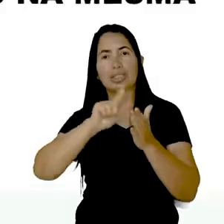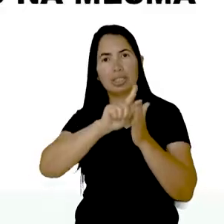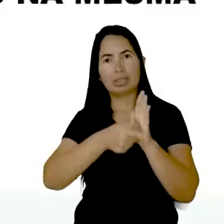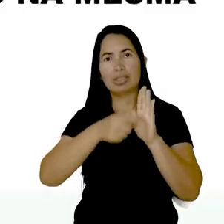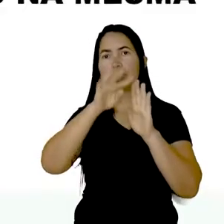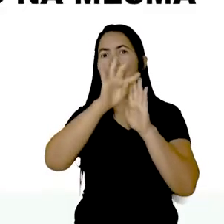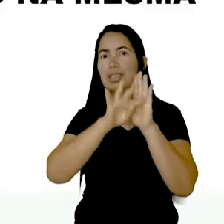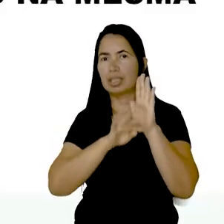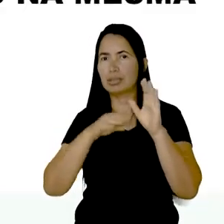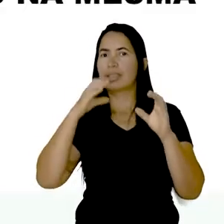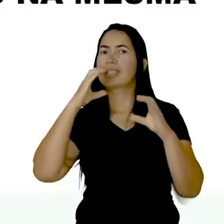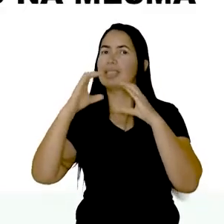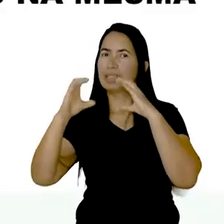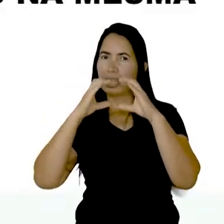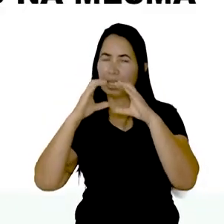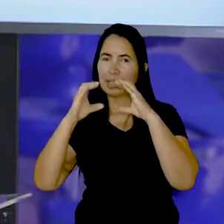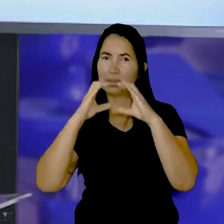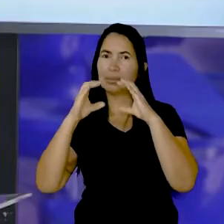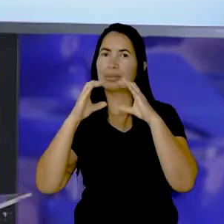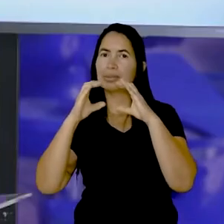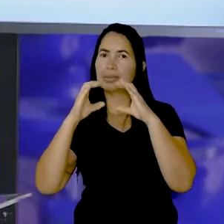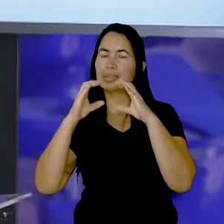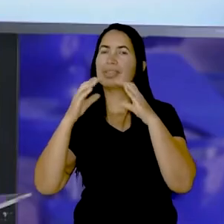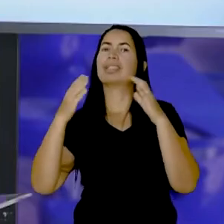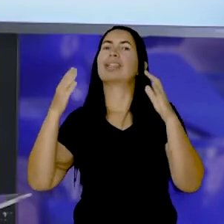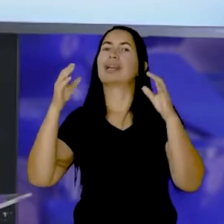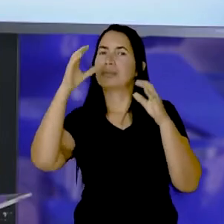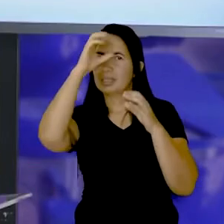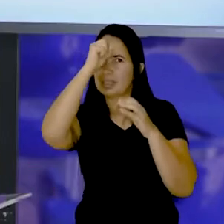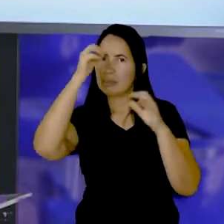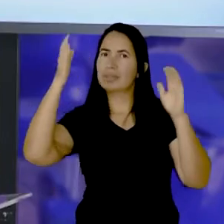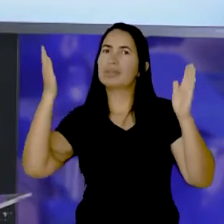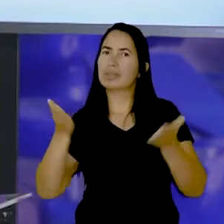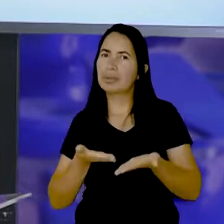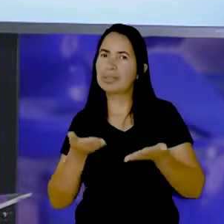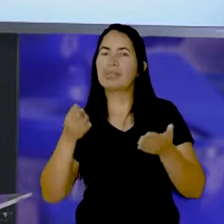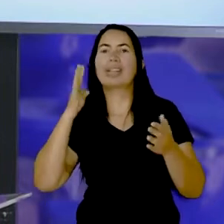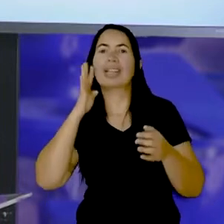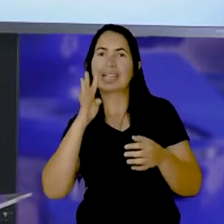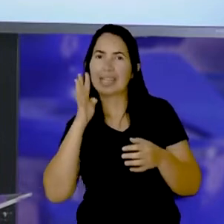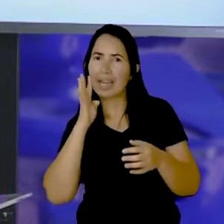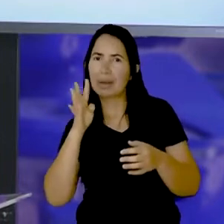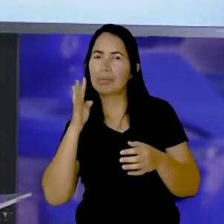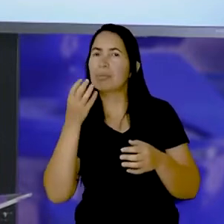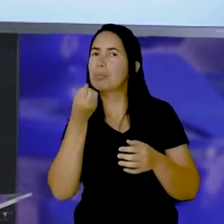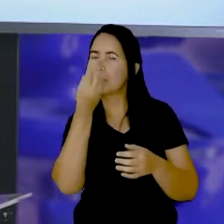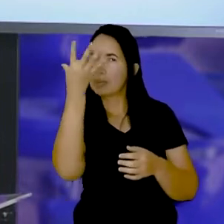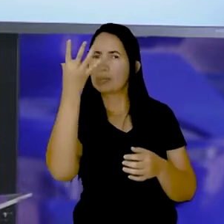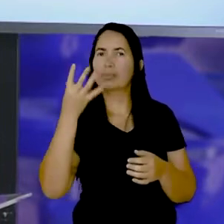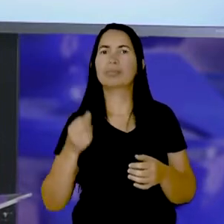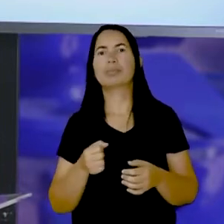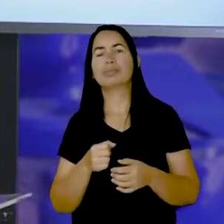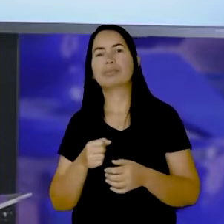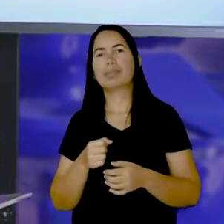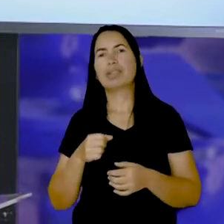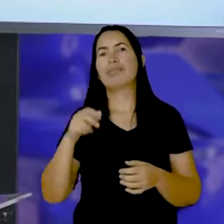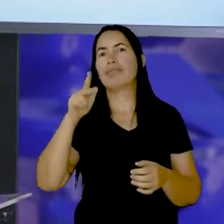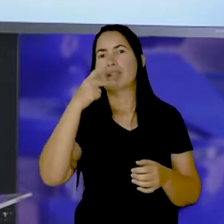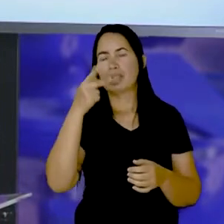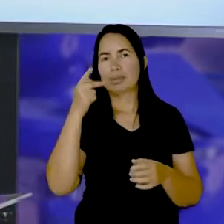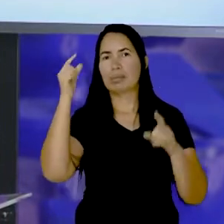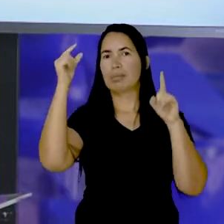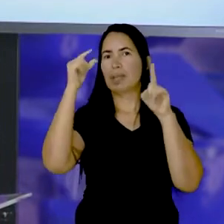textual para ser cantado E foi isso que nós fizemos aqui E foi muito bom Também Nós falamos sobre